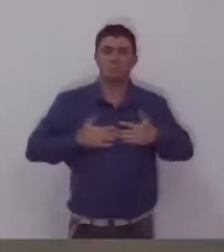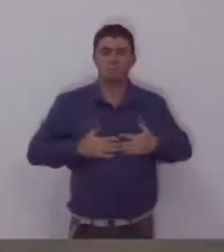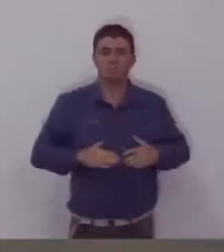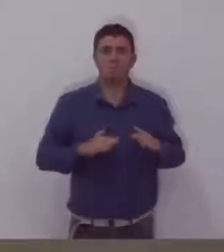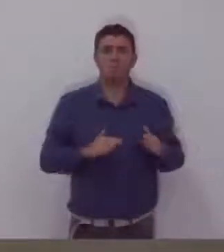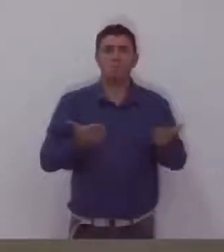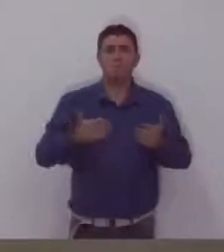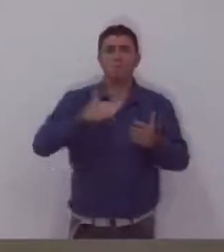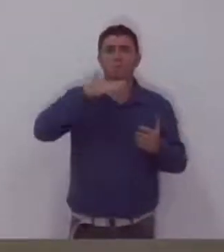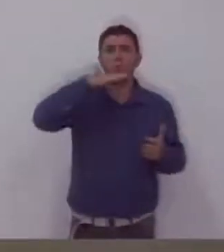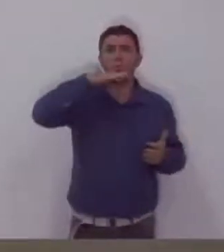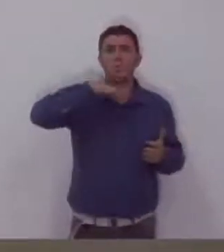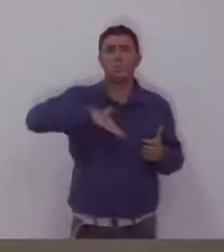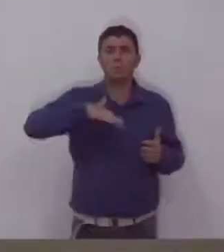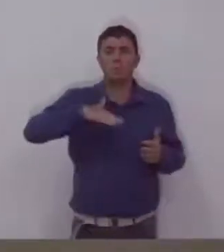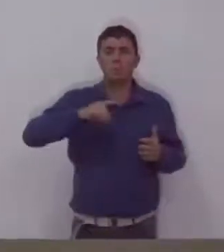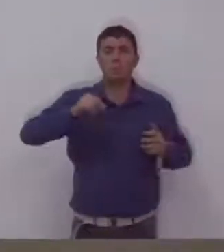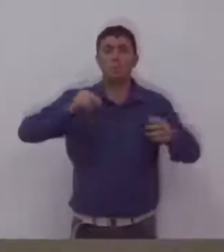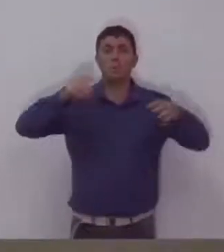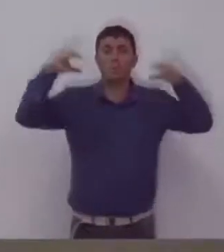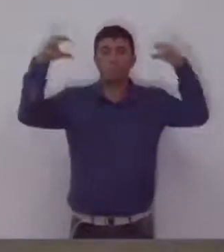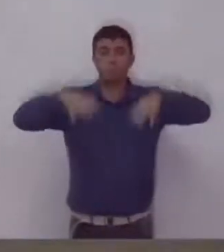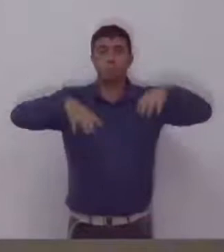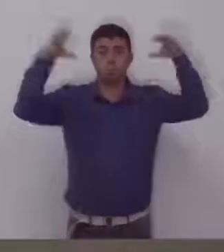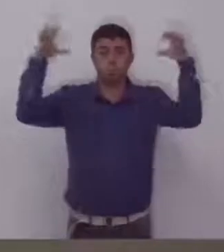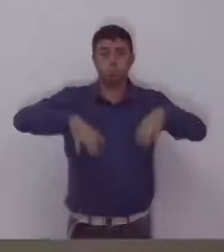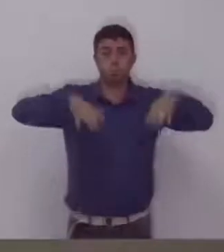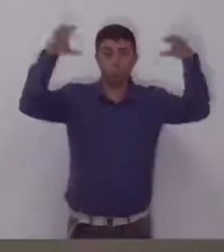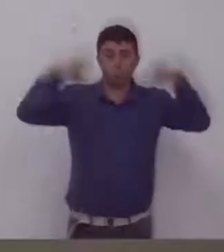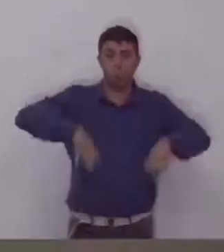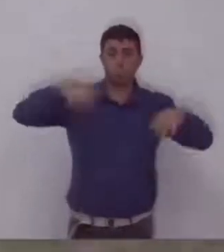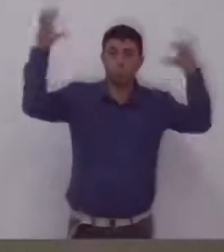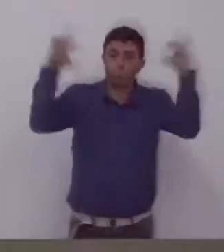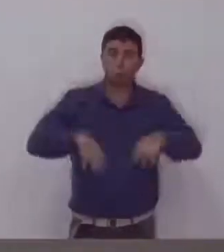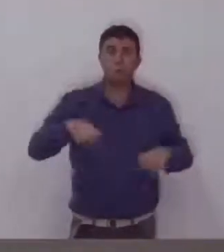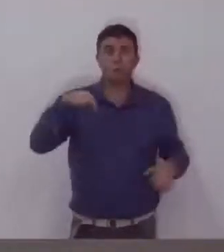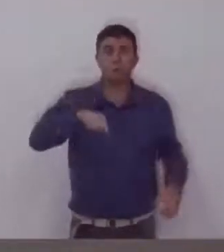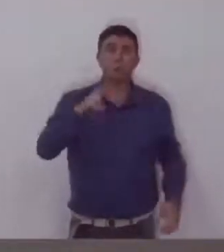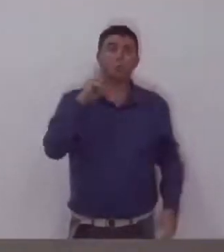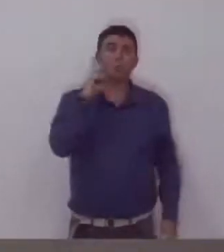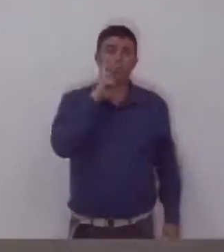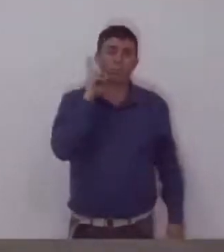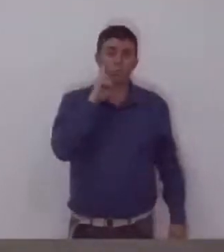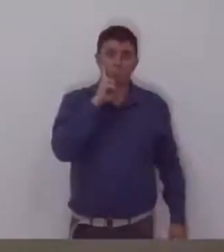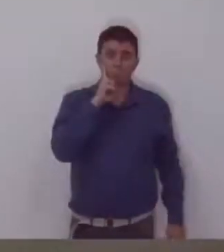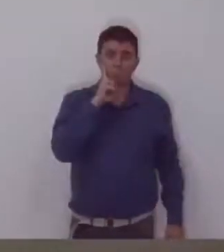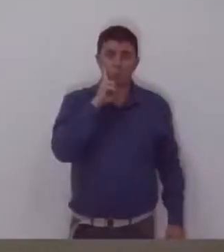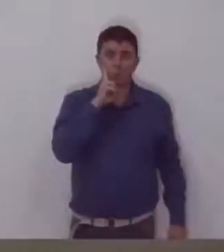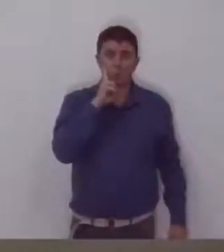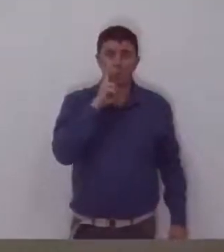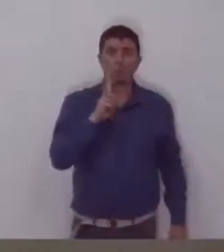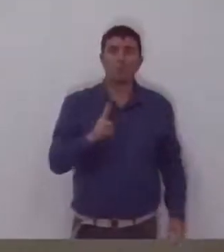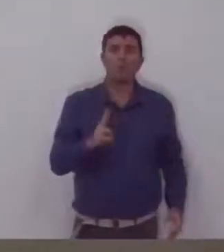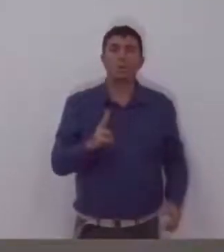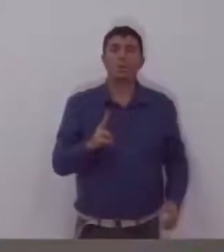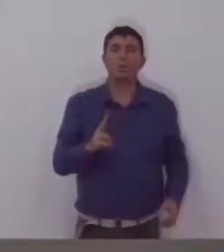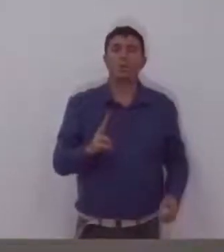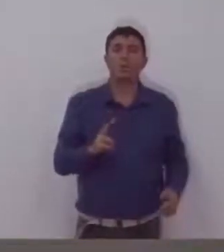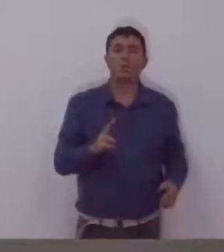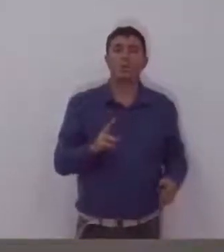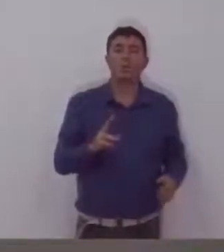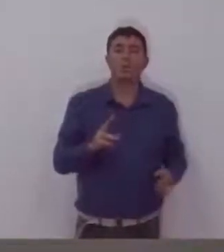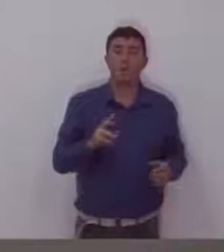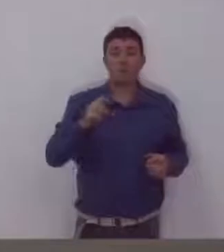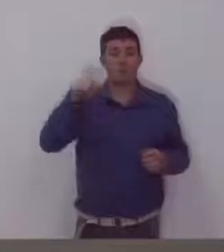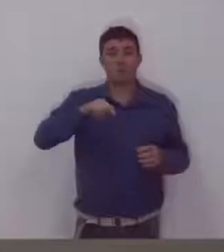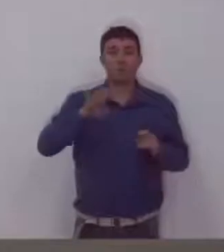pela tarde tivemos uma tempestade em Vinhedo. E, por questão climática, provavelmente vamos ter, não